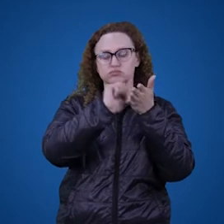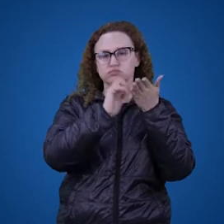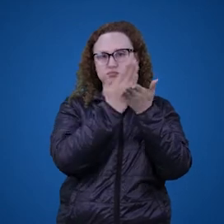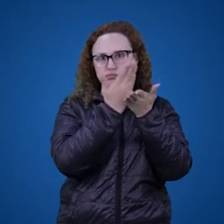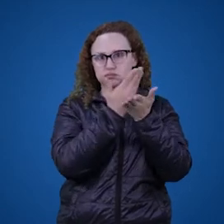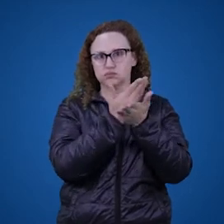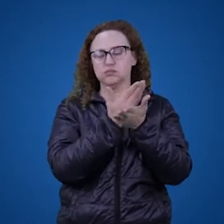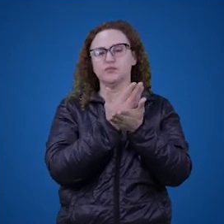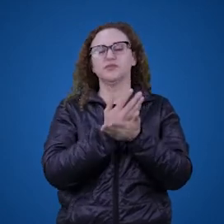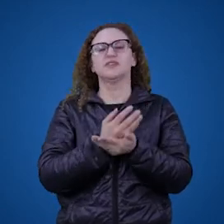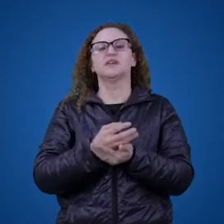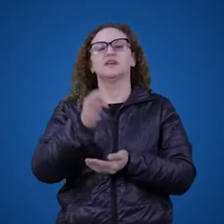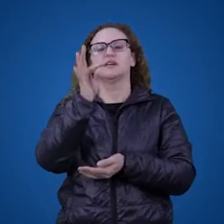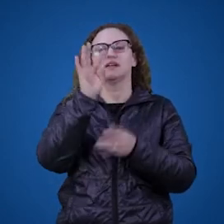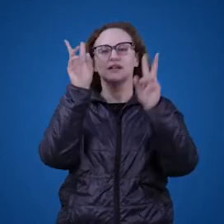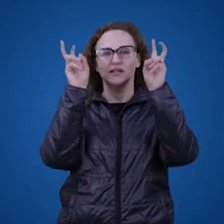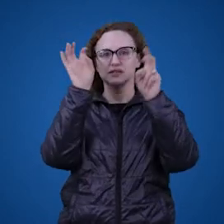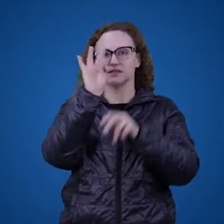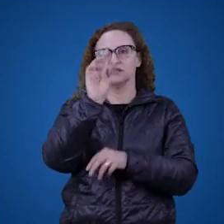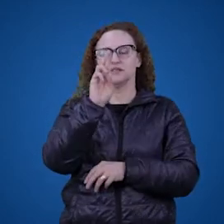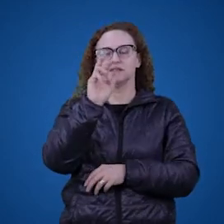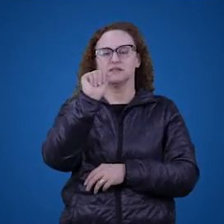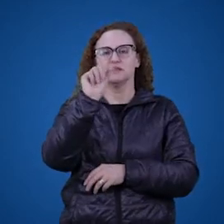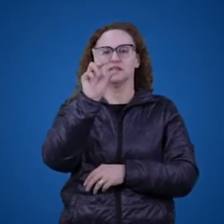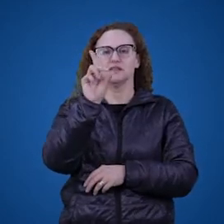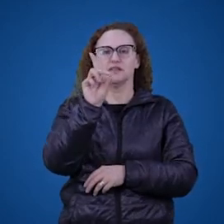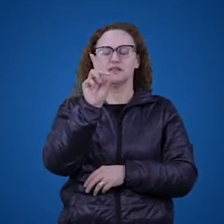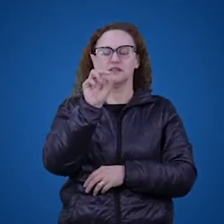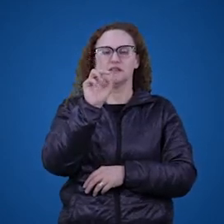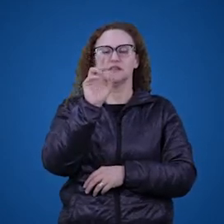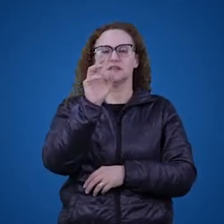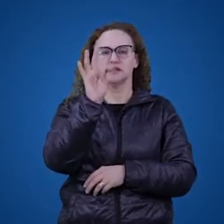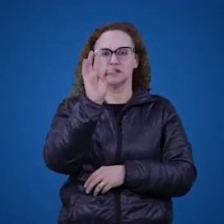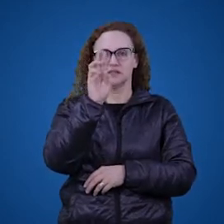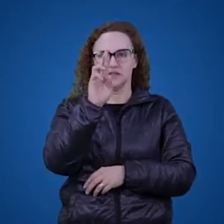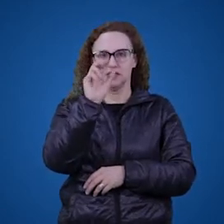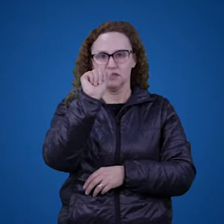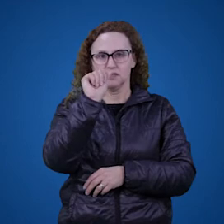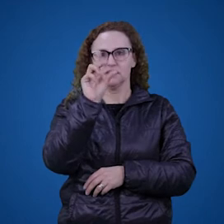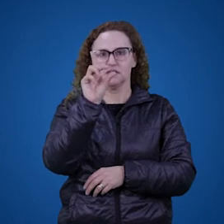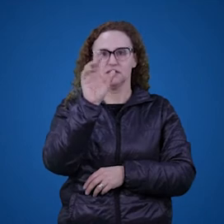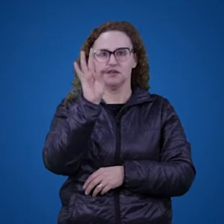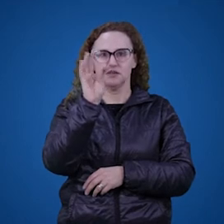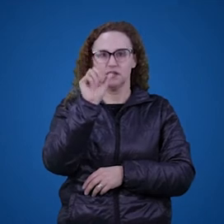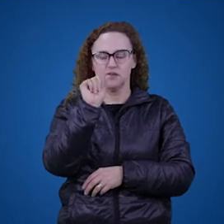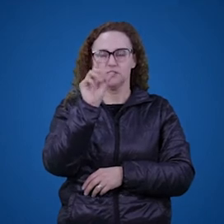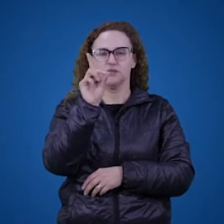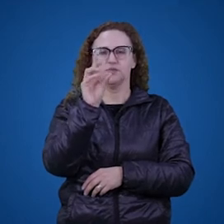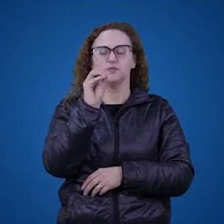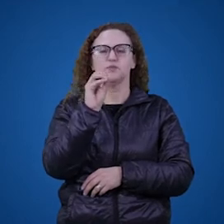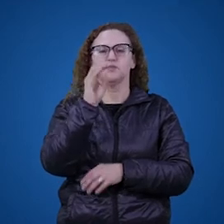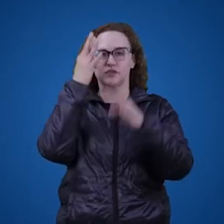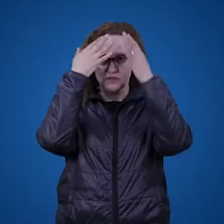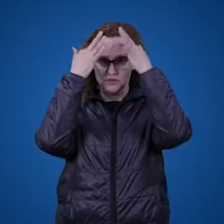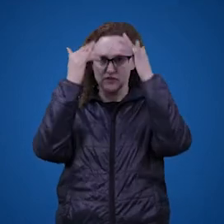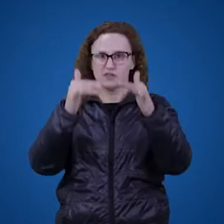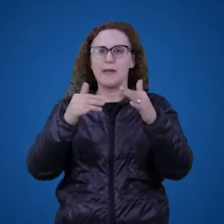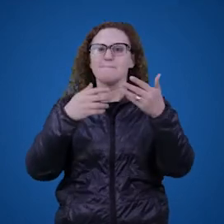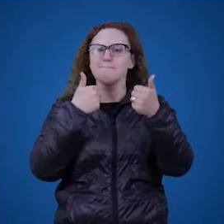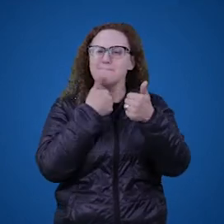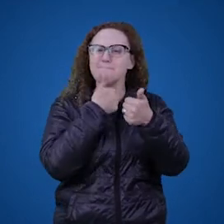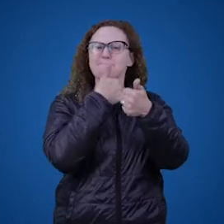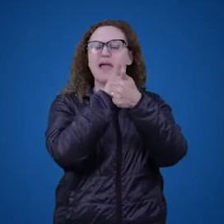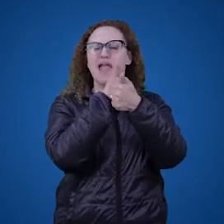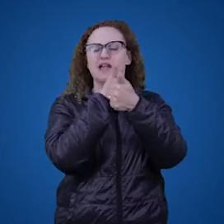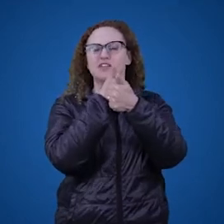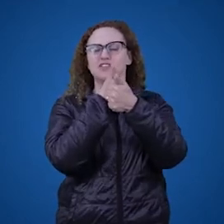-Filosófico e as investigações filosóficas. No Tratado Lógico-Filosófico, ele estava muito mais próximo das ideias